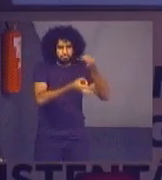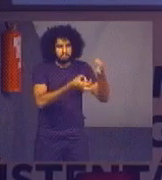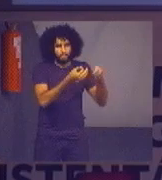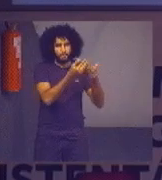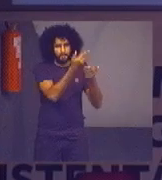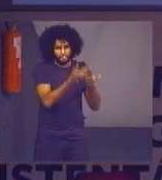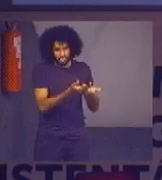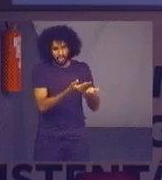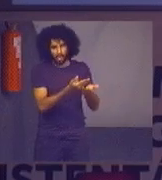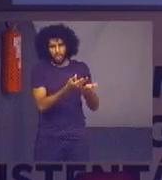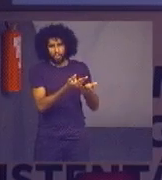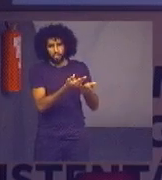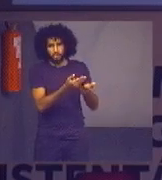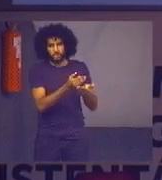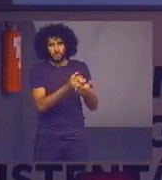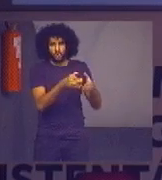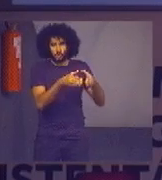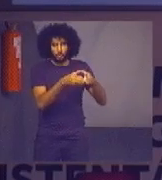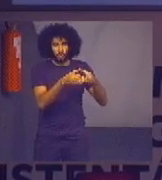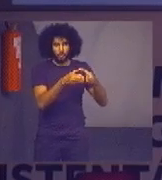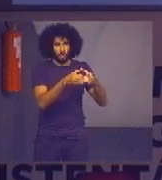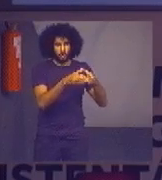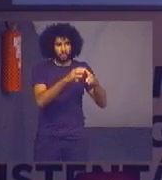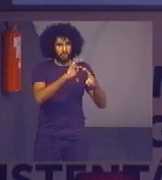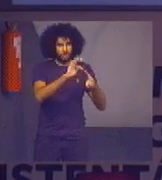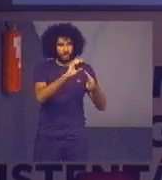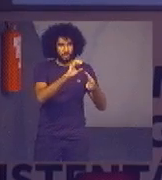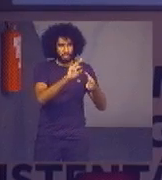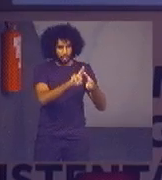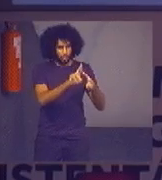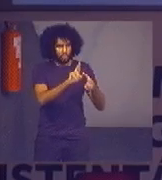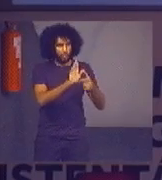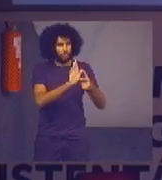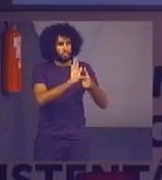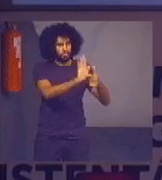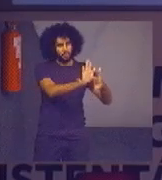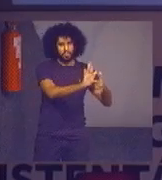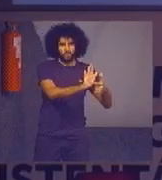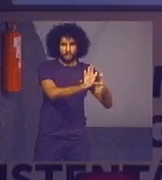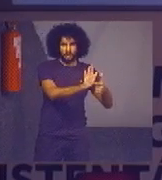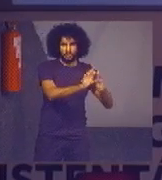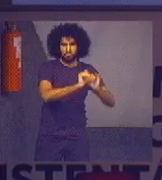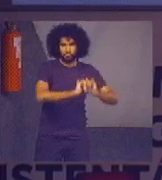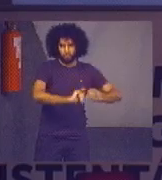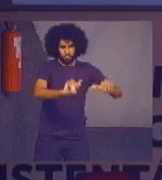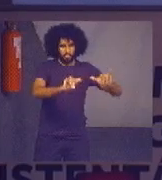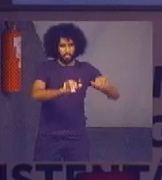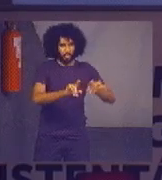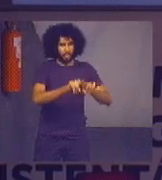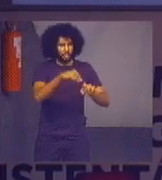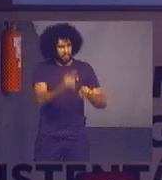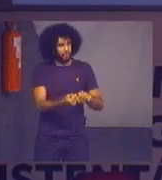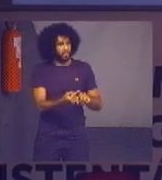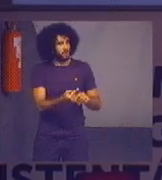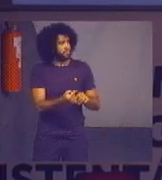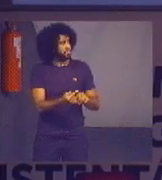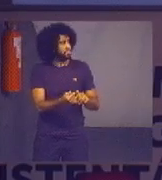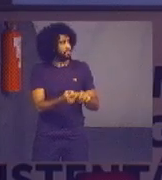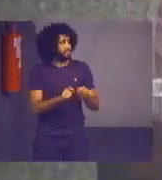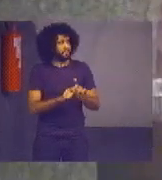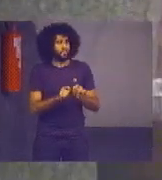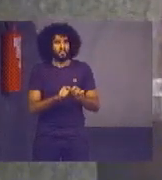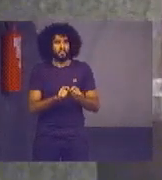é apreciado pelo colegiado do Tribunal de Contas da União, é divulgado e, após isso, são feitas